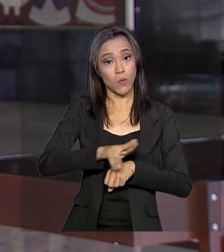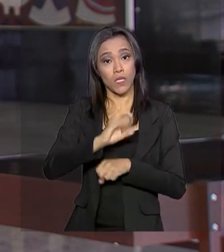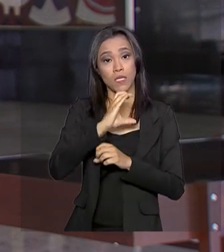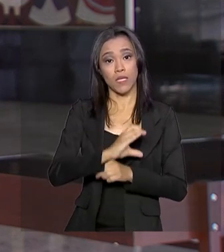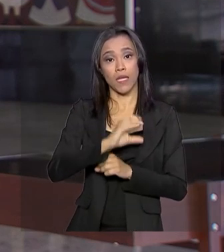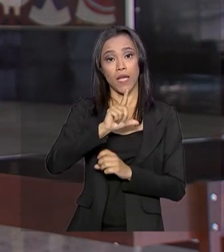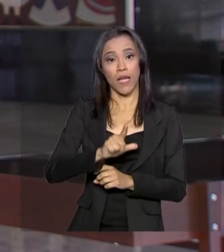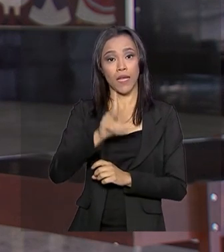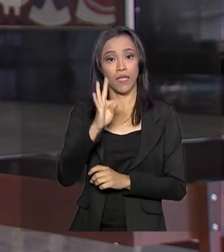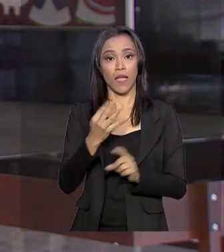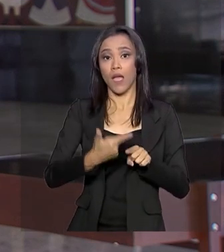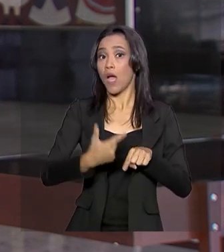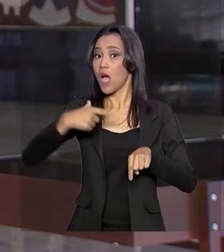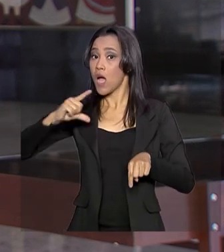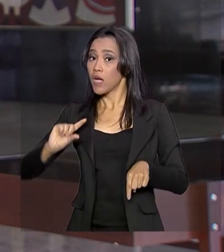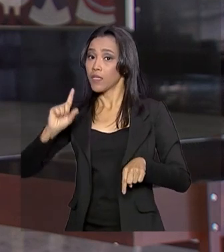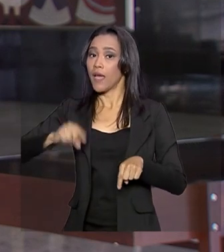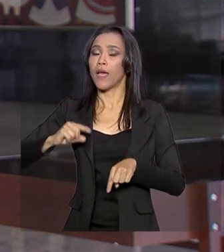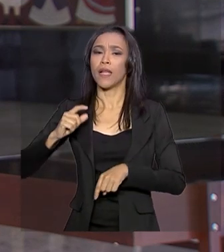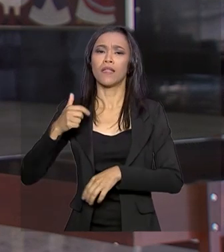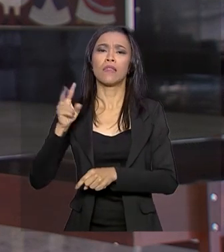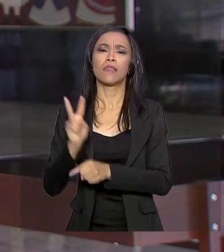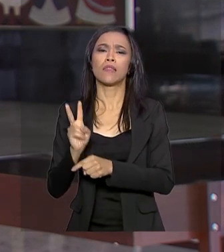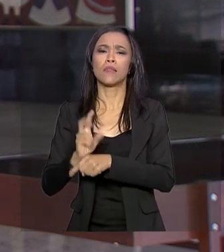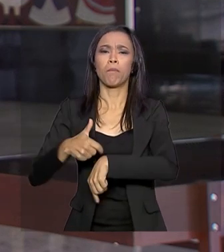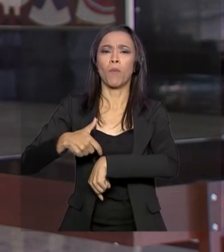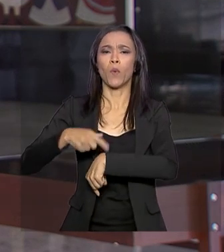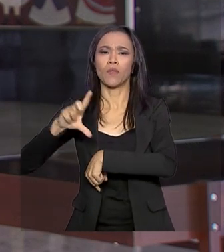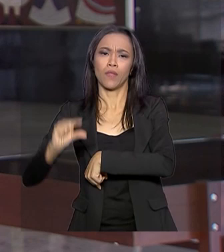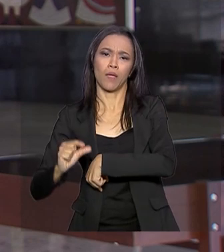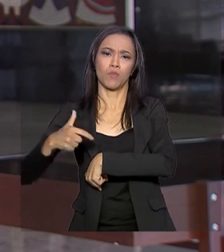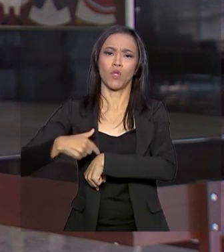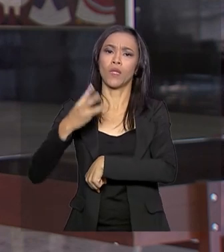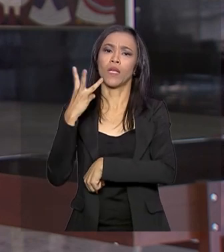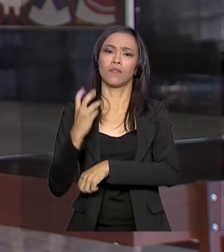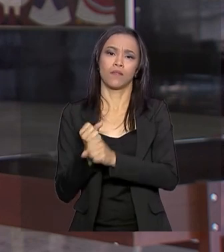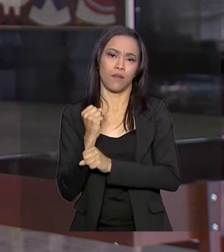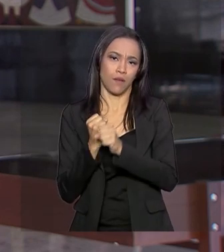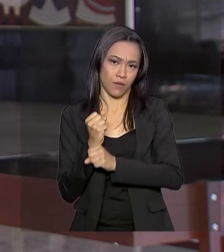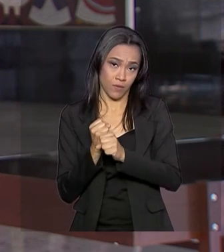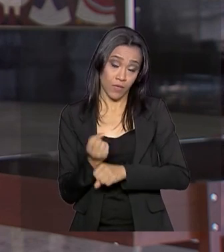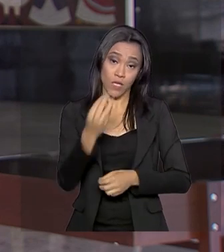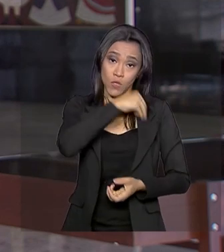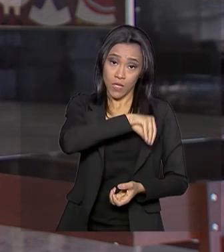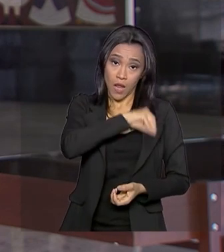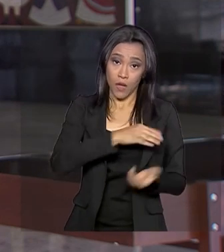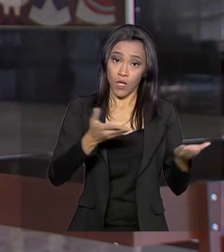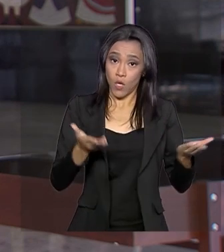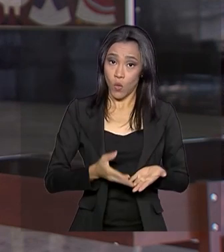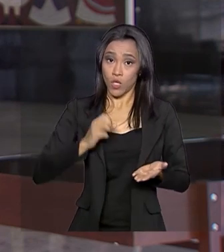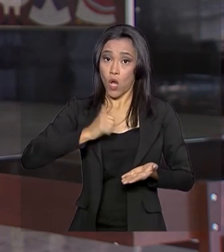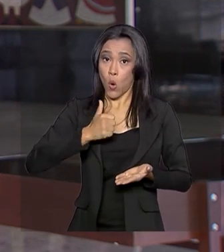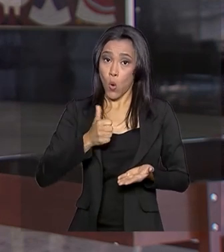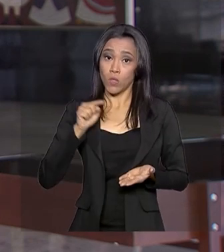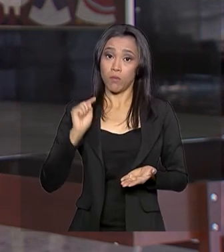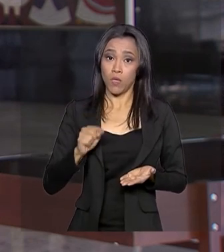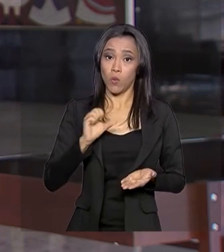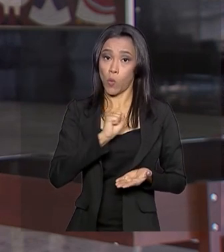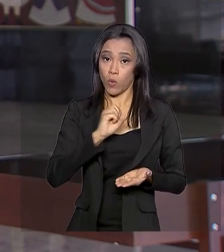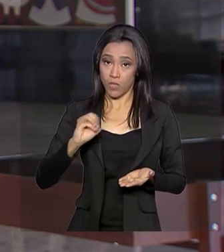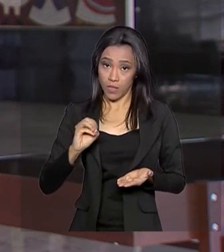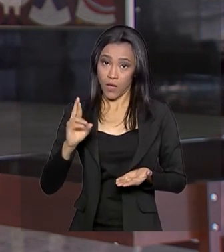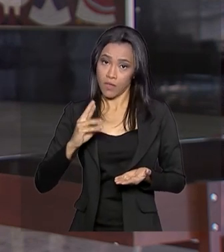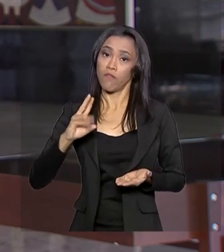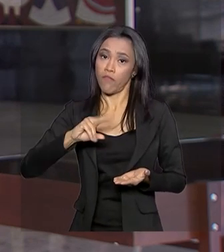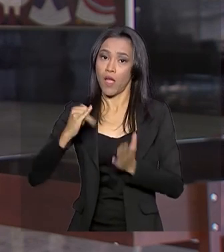Antes, os contratos eram temporários, com duração de até três anos. E o salário, que hoje é de R 11.800, também